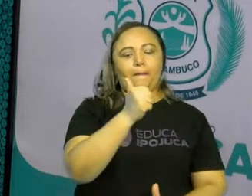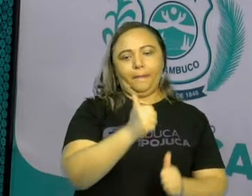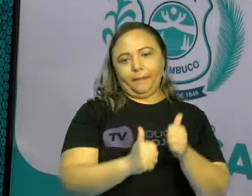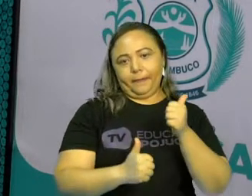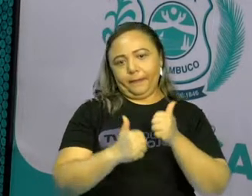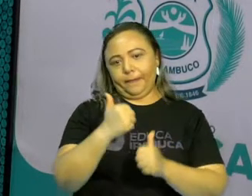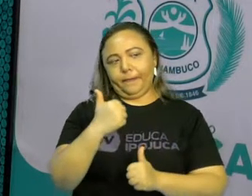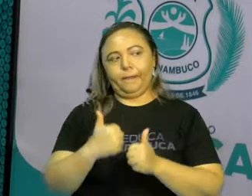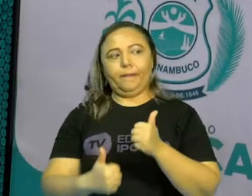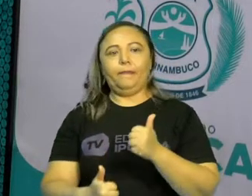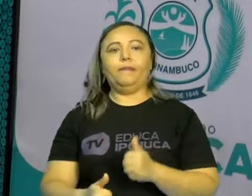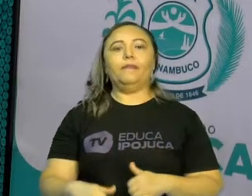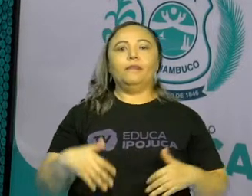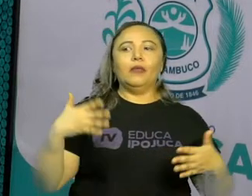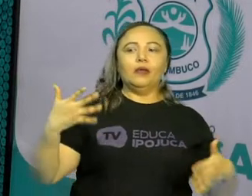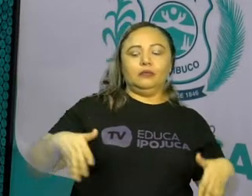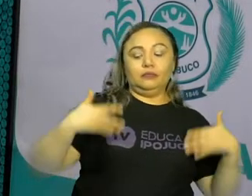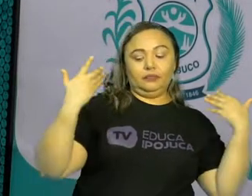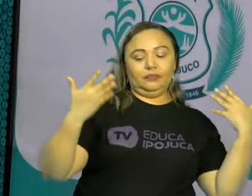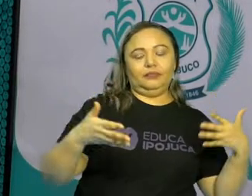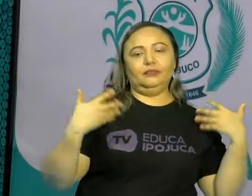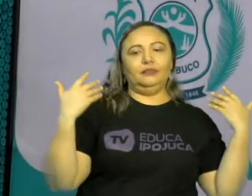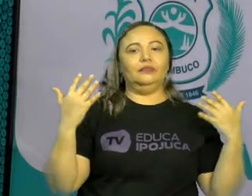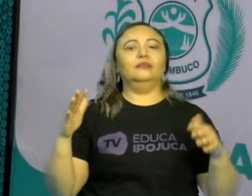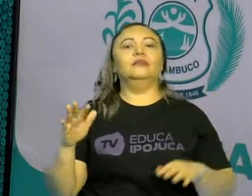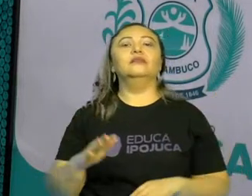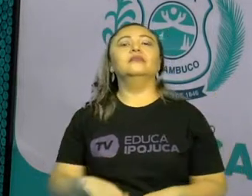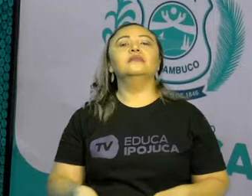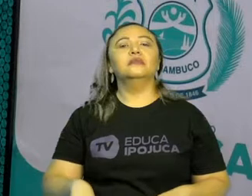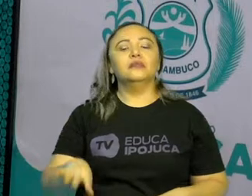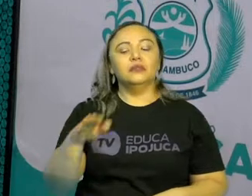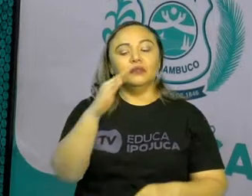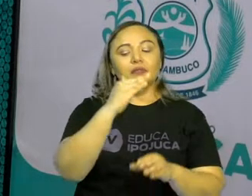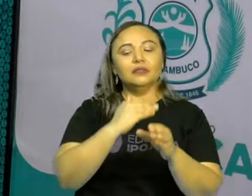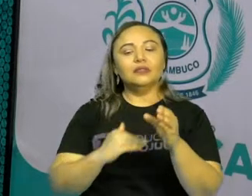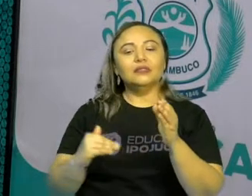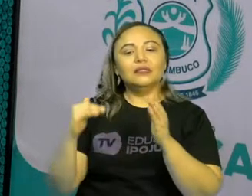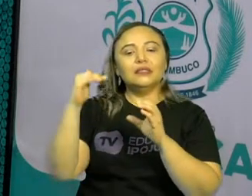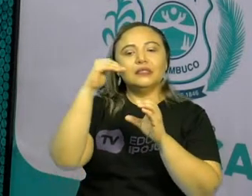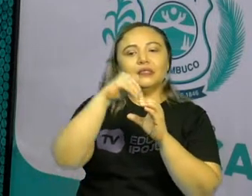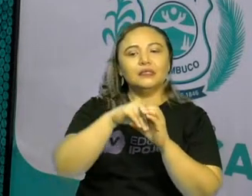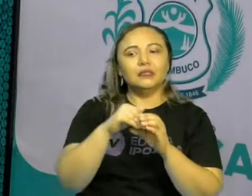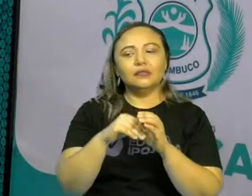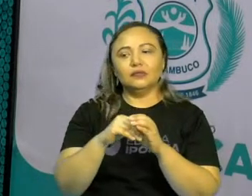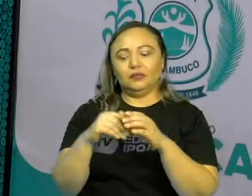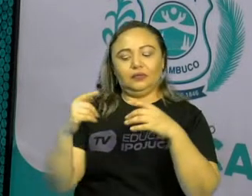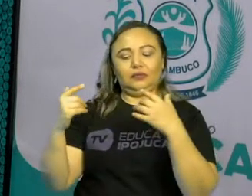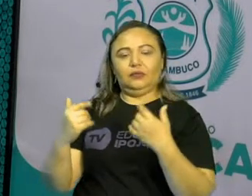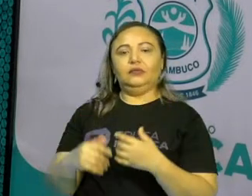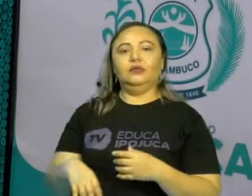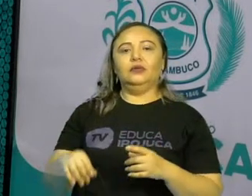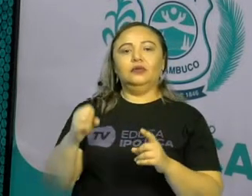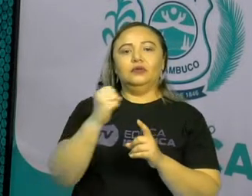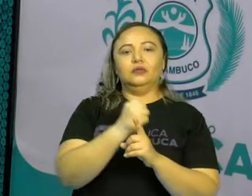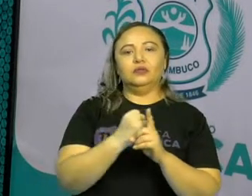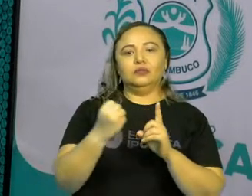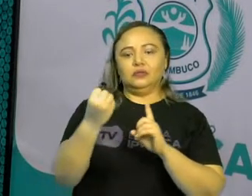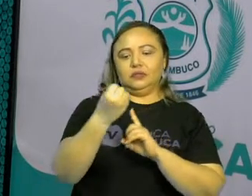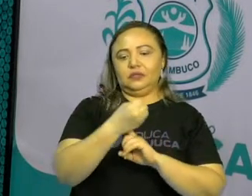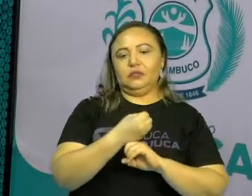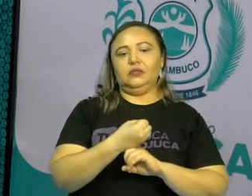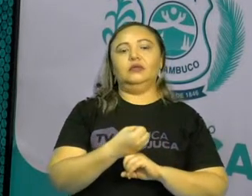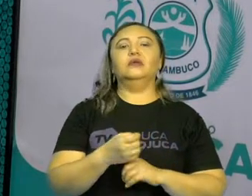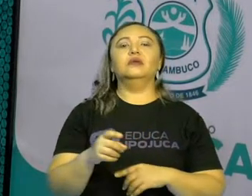a diversão, no meio em que estamos nos relacionando, também